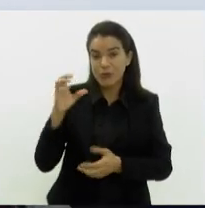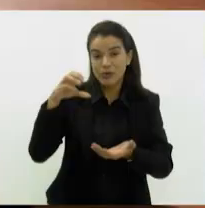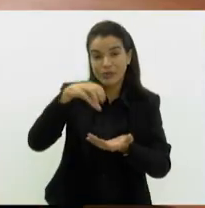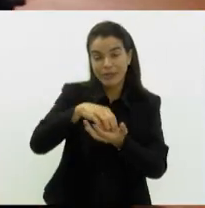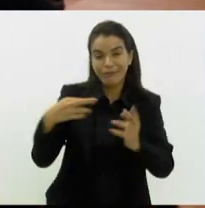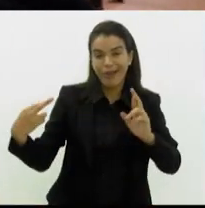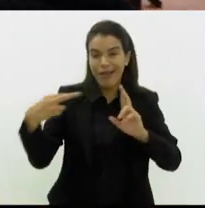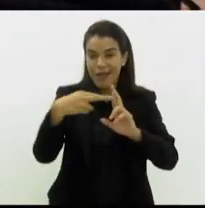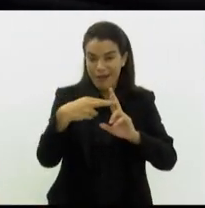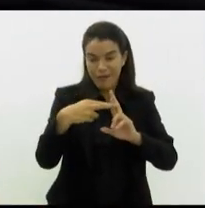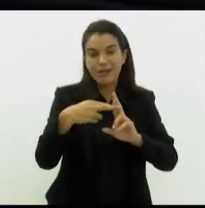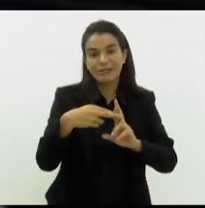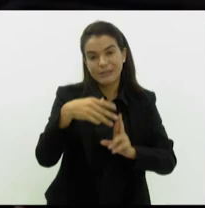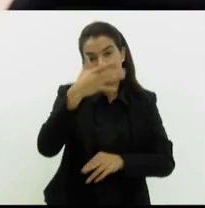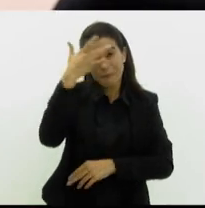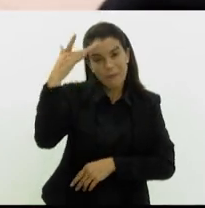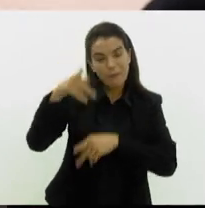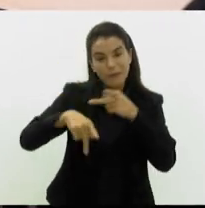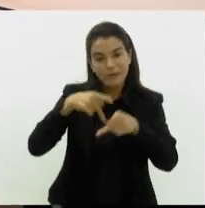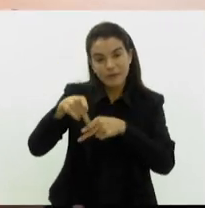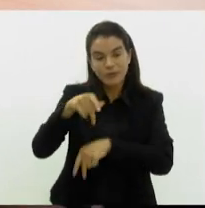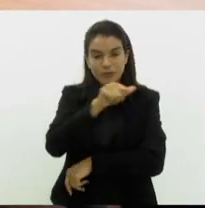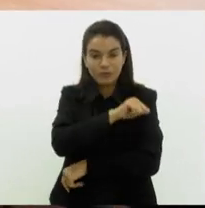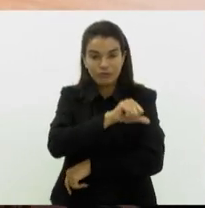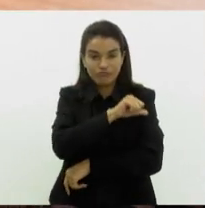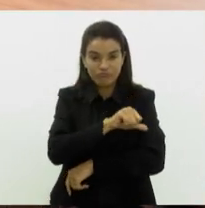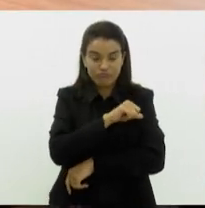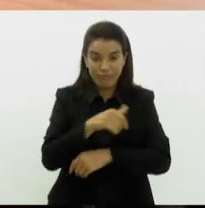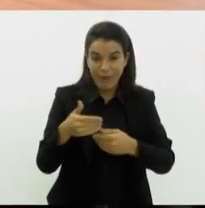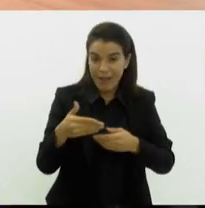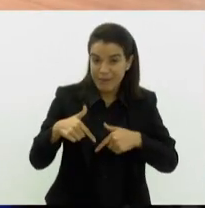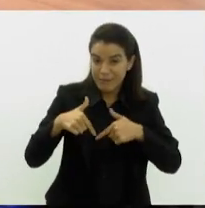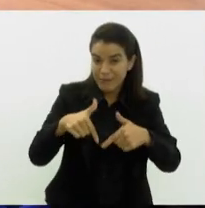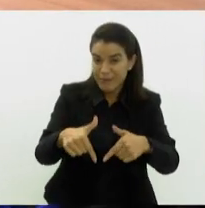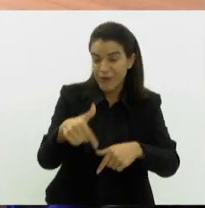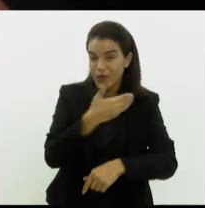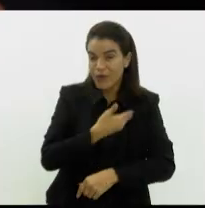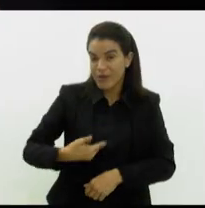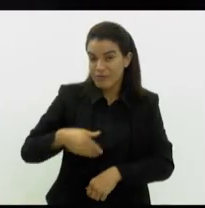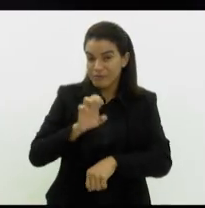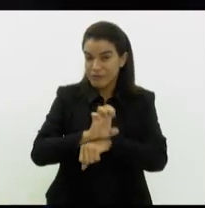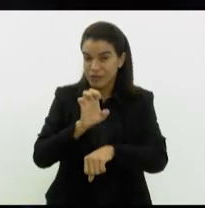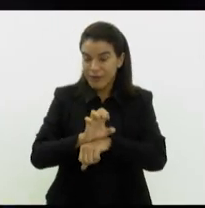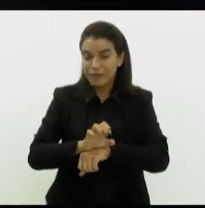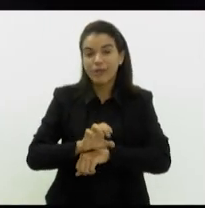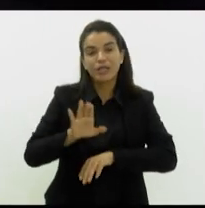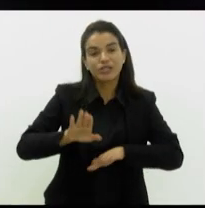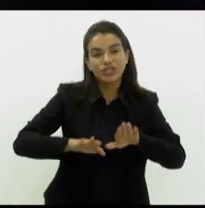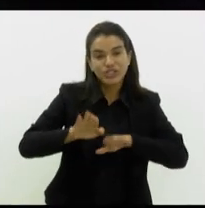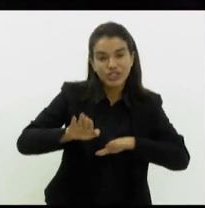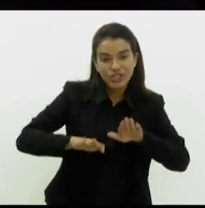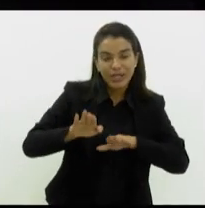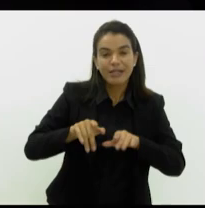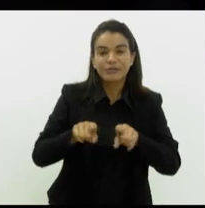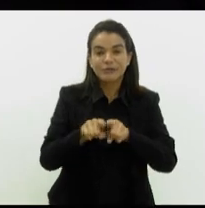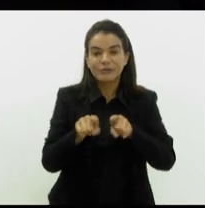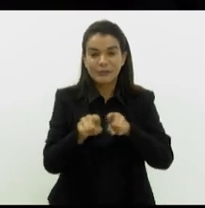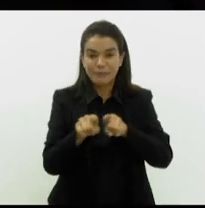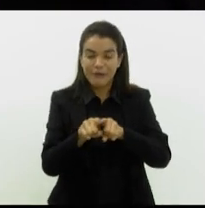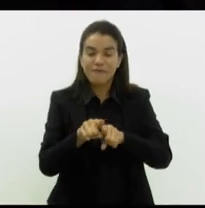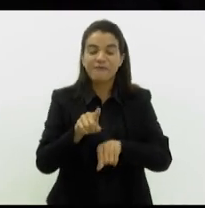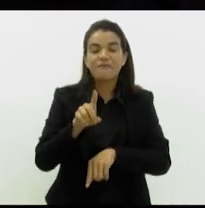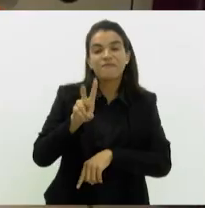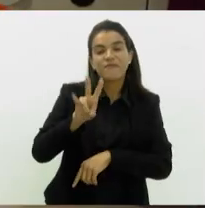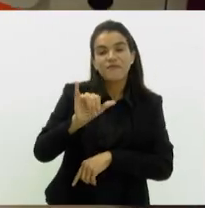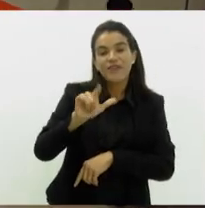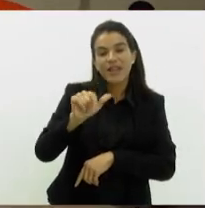juventude da cidade do Rio de Janeiro. A iniciativa do Governo do Estado inclui as unidades do Jacarezinho, Manguinhos, Vila Paciência e do